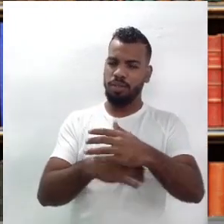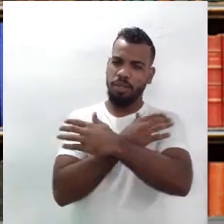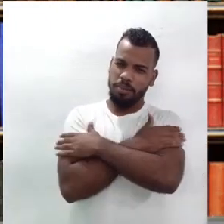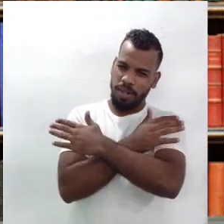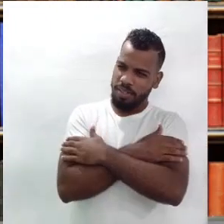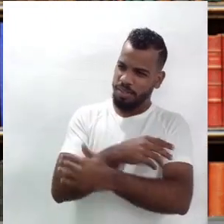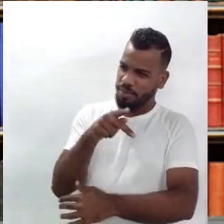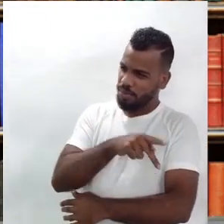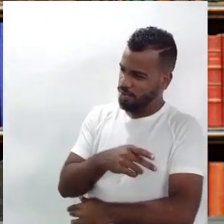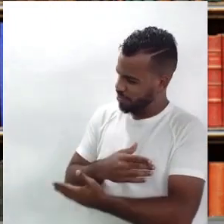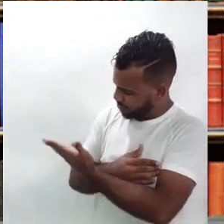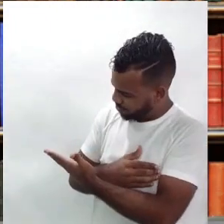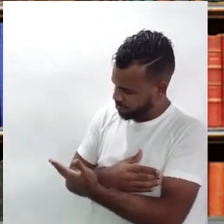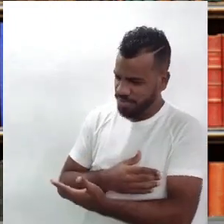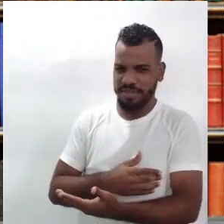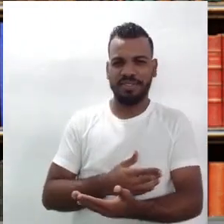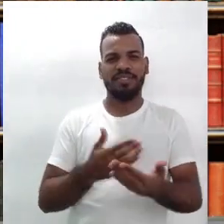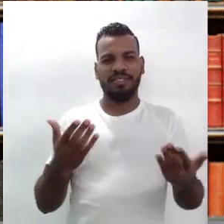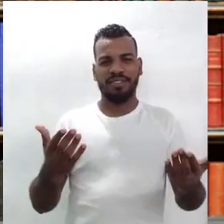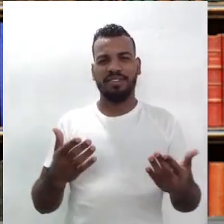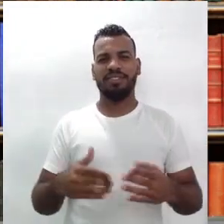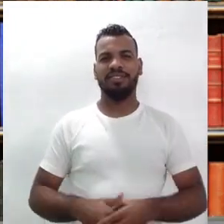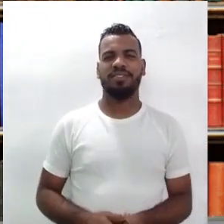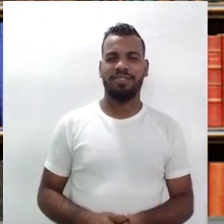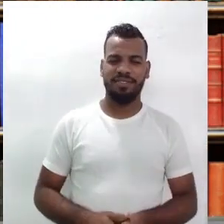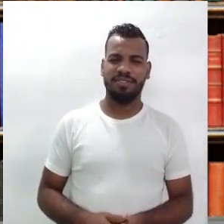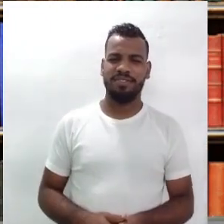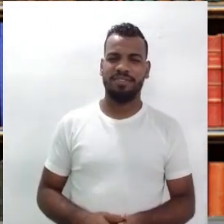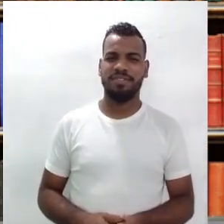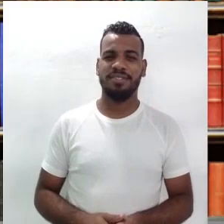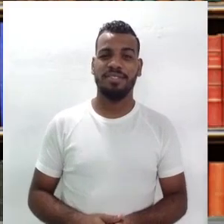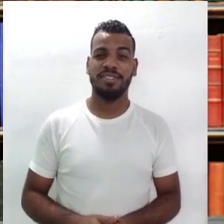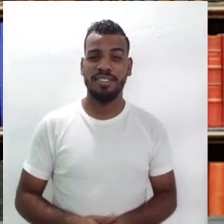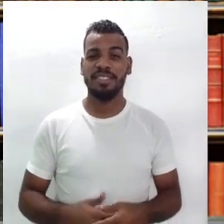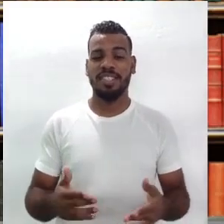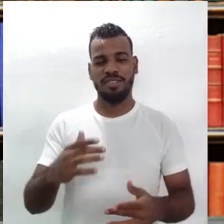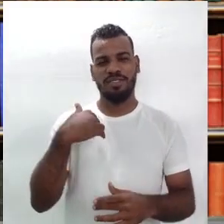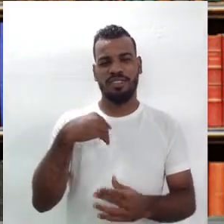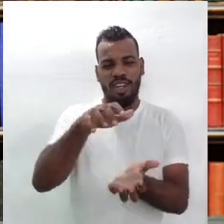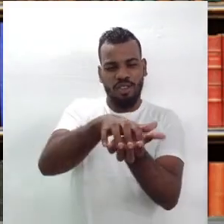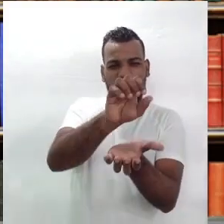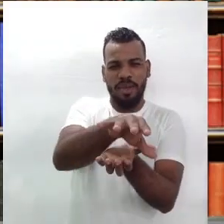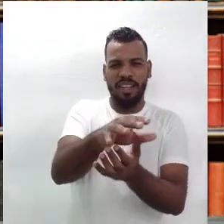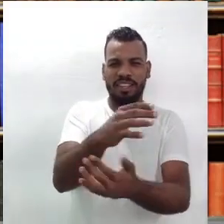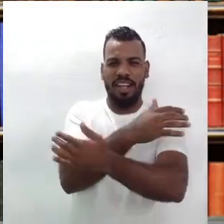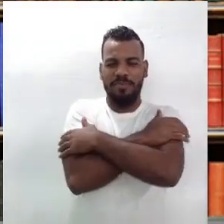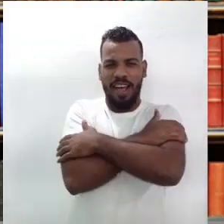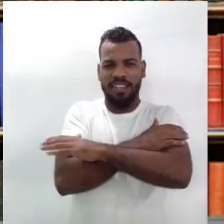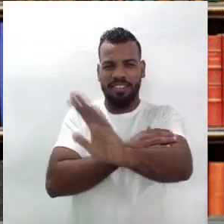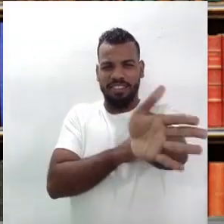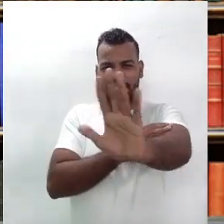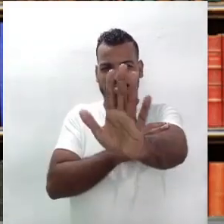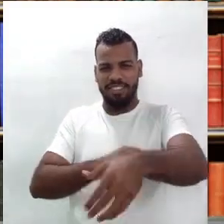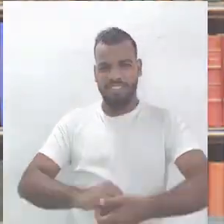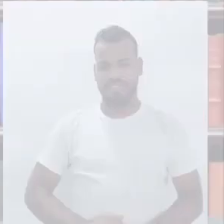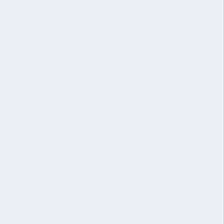Robson. Professor? Ricardo. Ricardo. E fique conosco, EducaFé. Um forte abraço. Tchau.